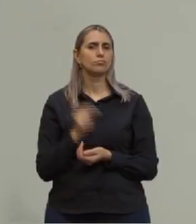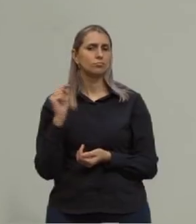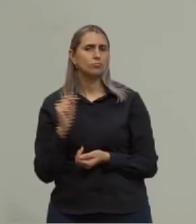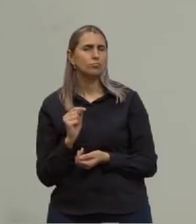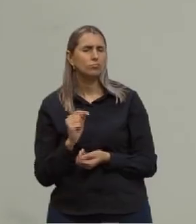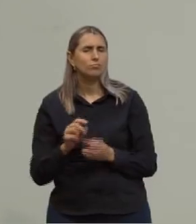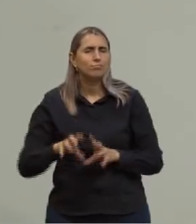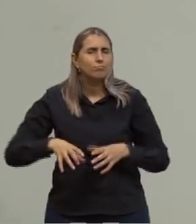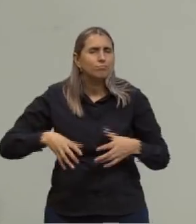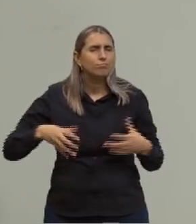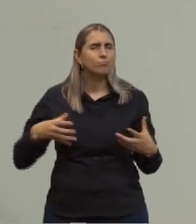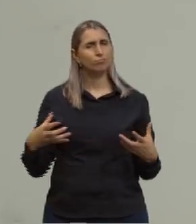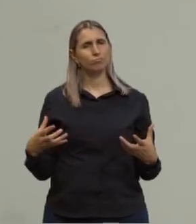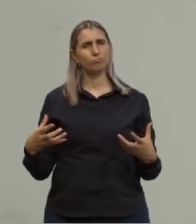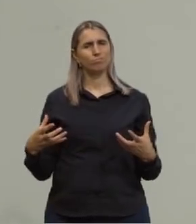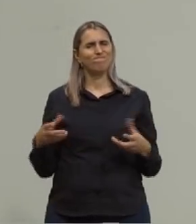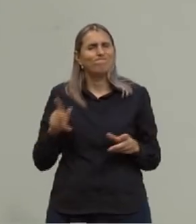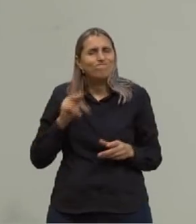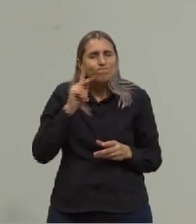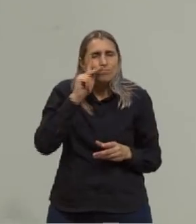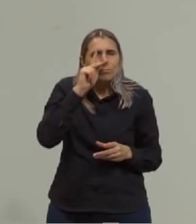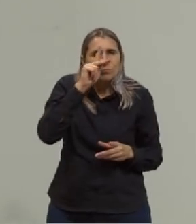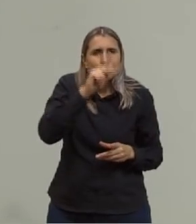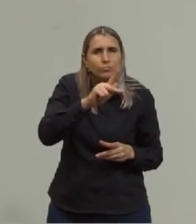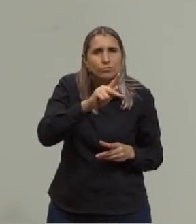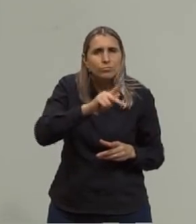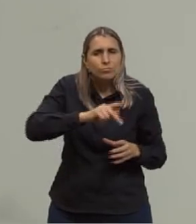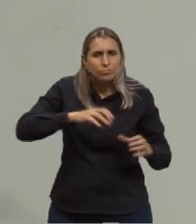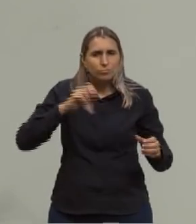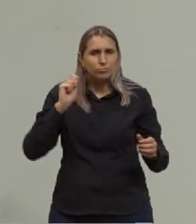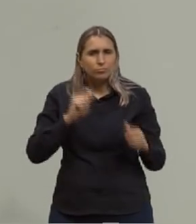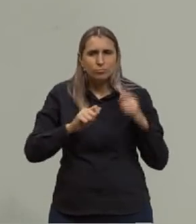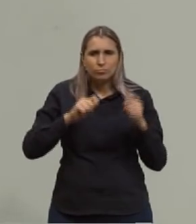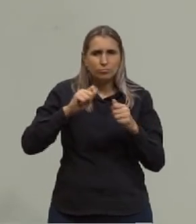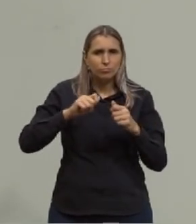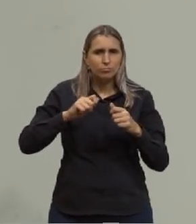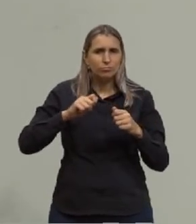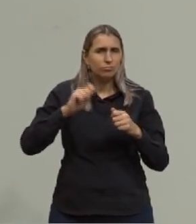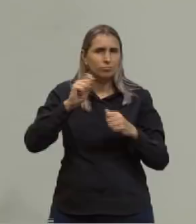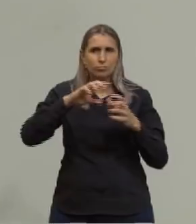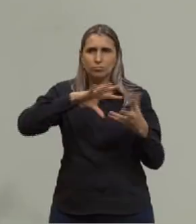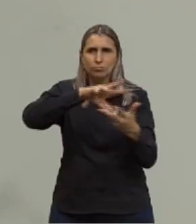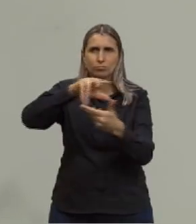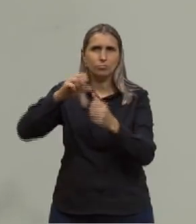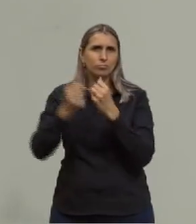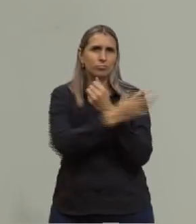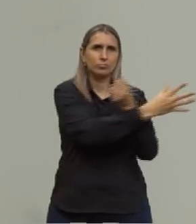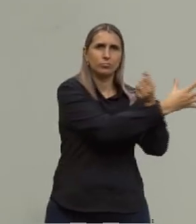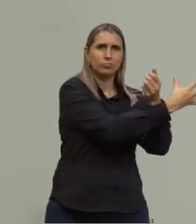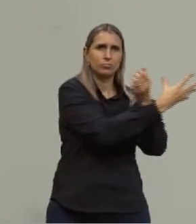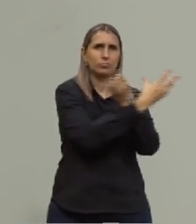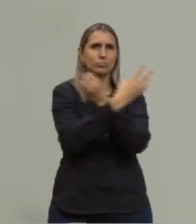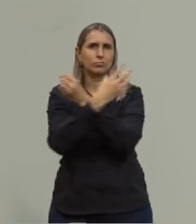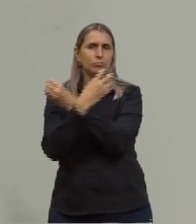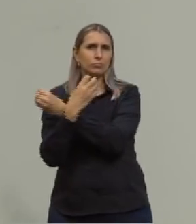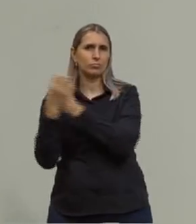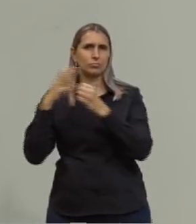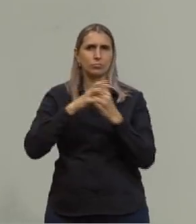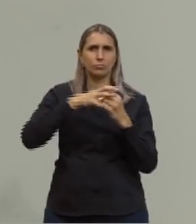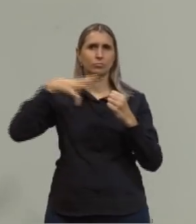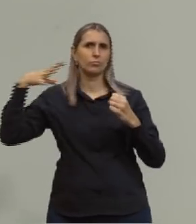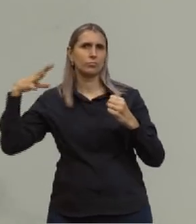imensamente, intensamente bombardeado por corpos celestes, Asteróides, cometas,